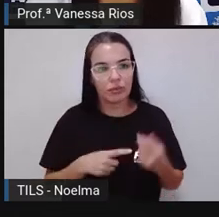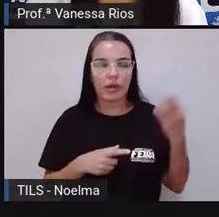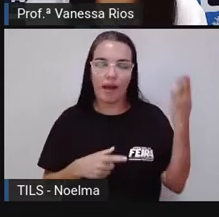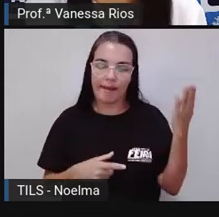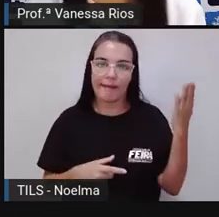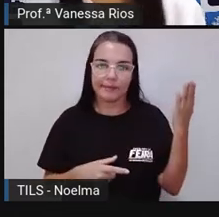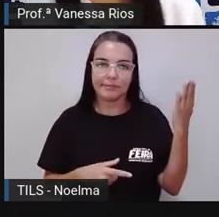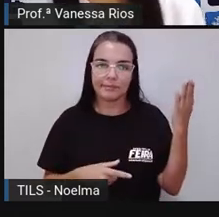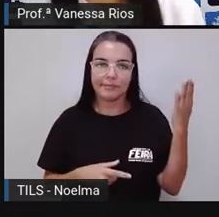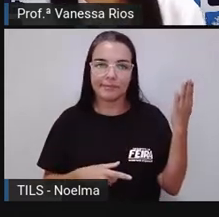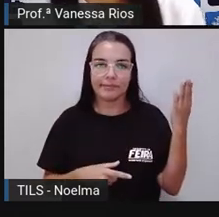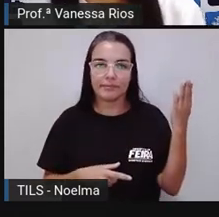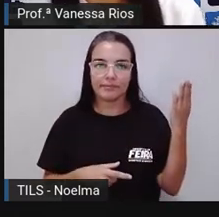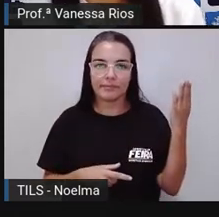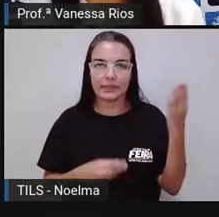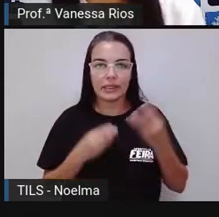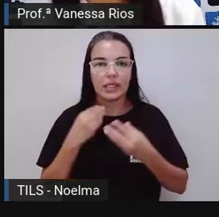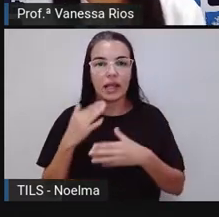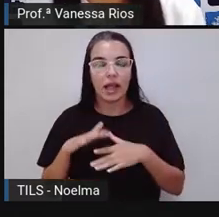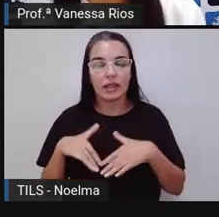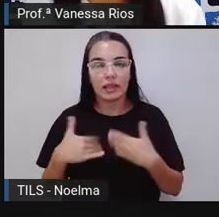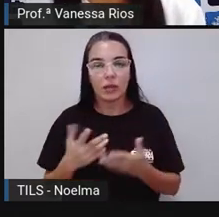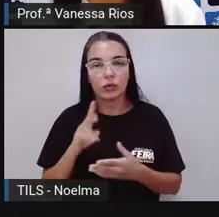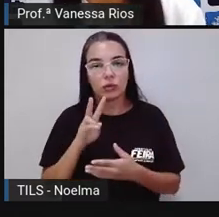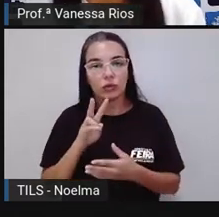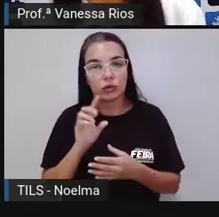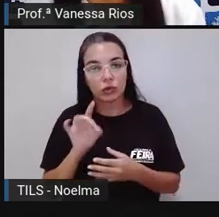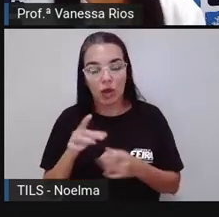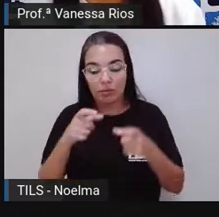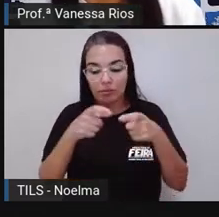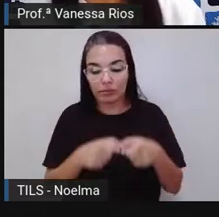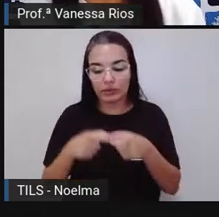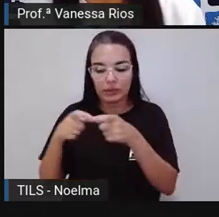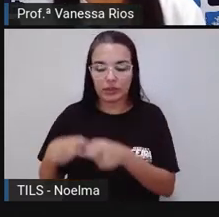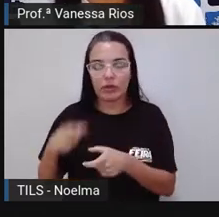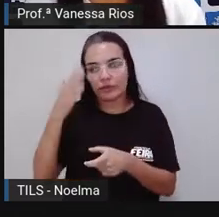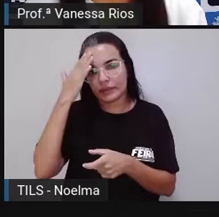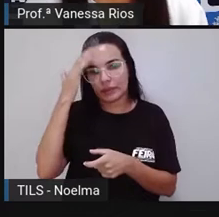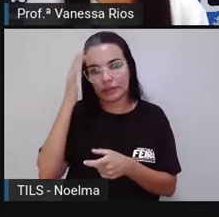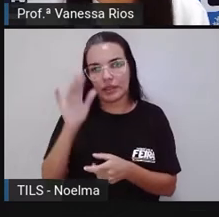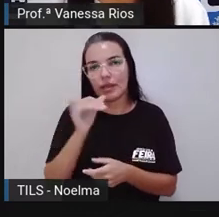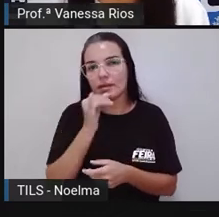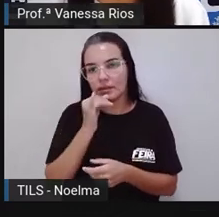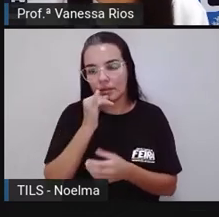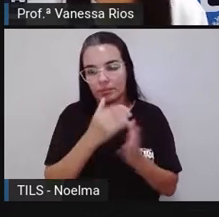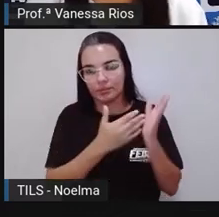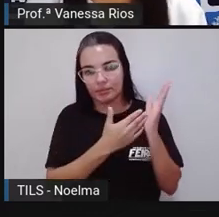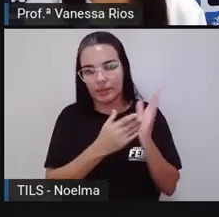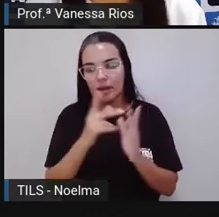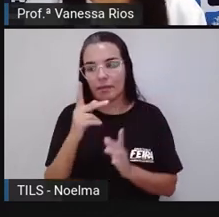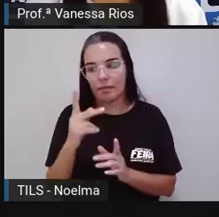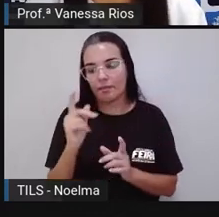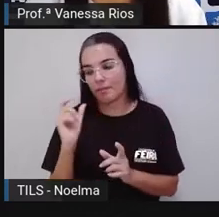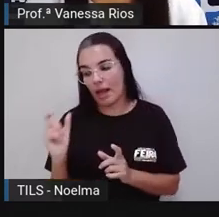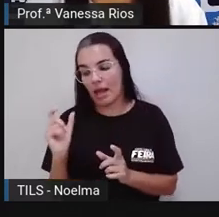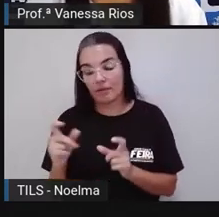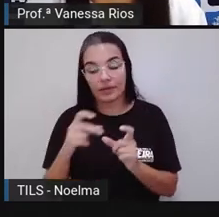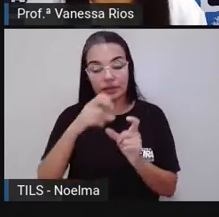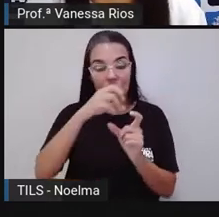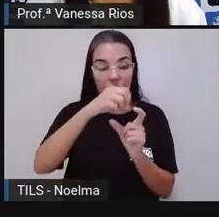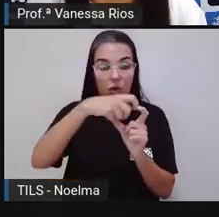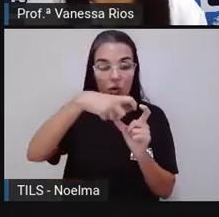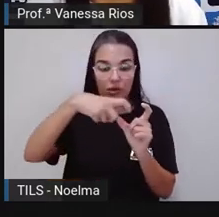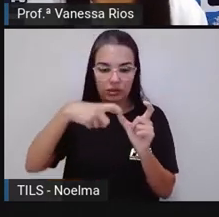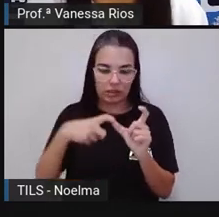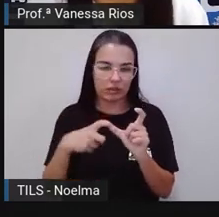paroxítona ou como proparoxítona. Por exemplo, as palavras oxítonas são aquelas em que a sílaba